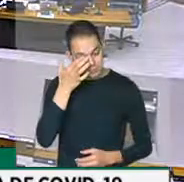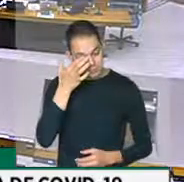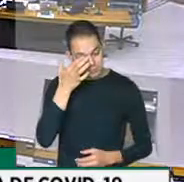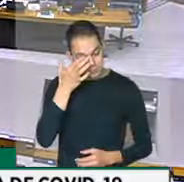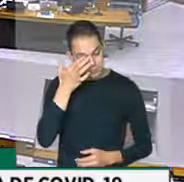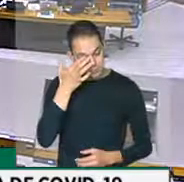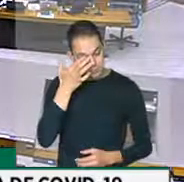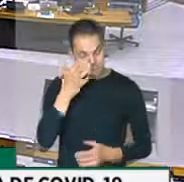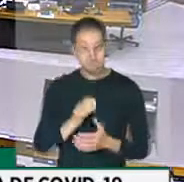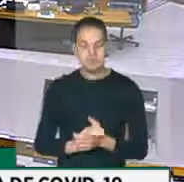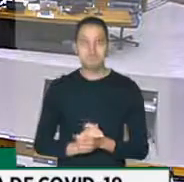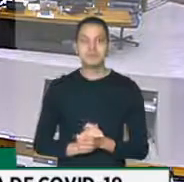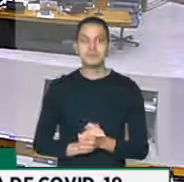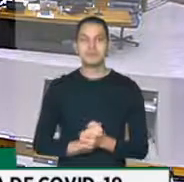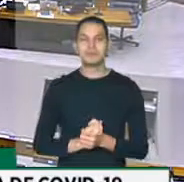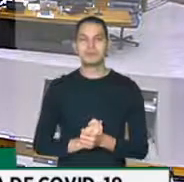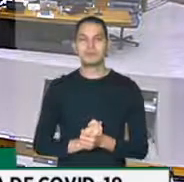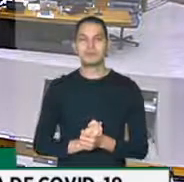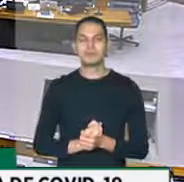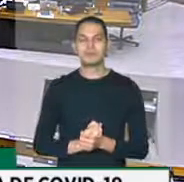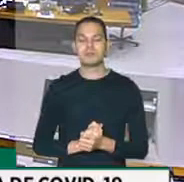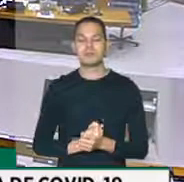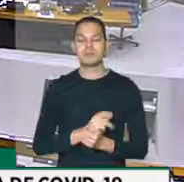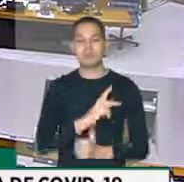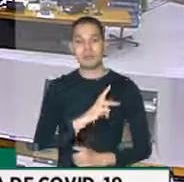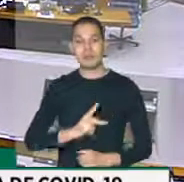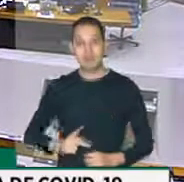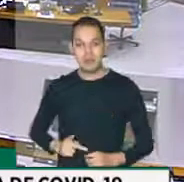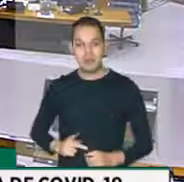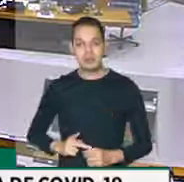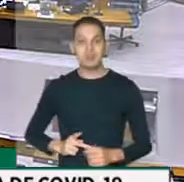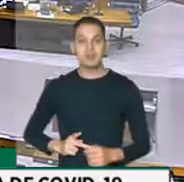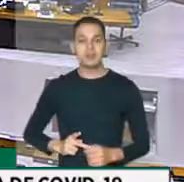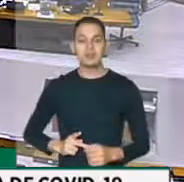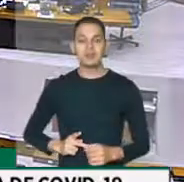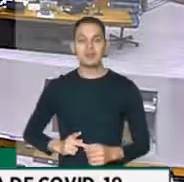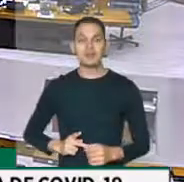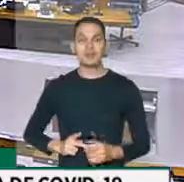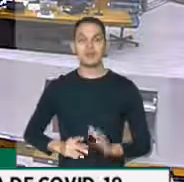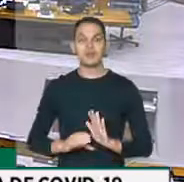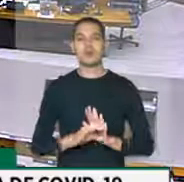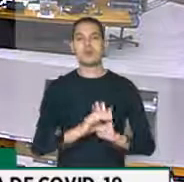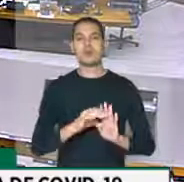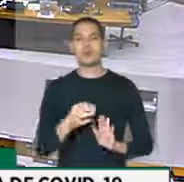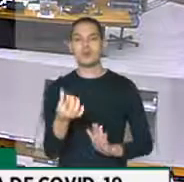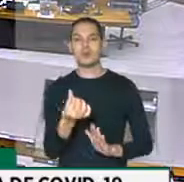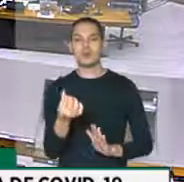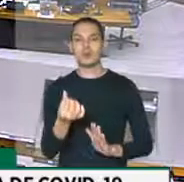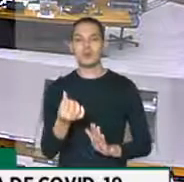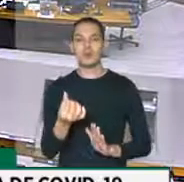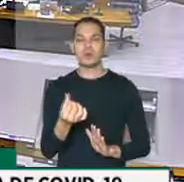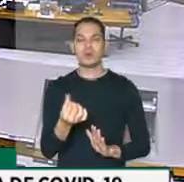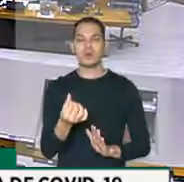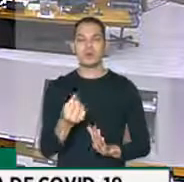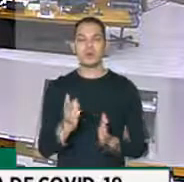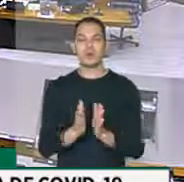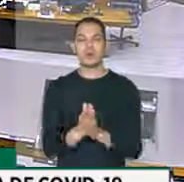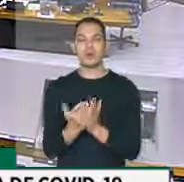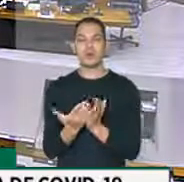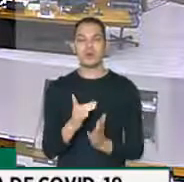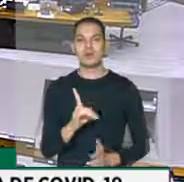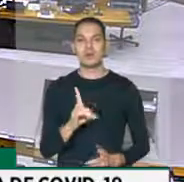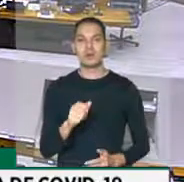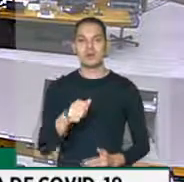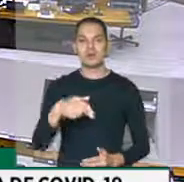Quando o presidente, o sexto capítulo do livro de Daniel no Velho